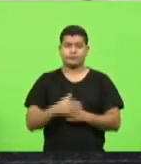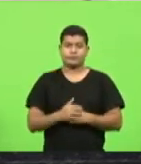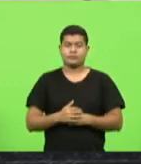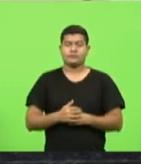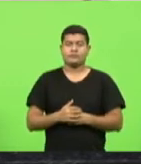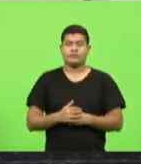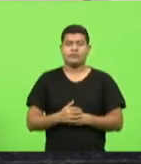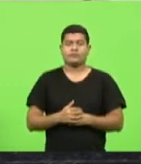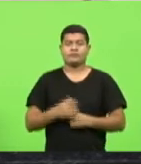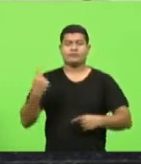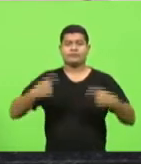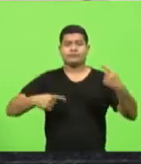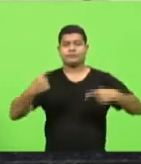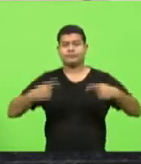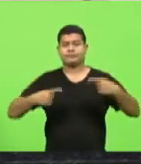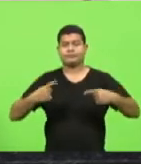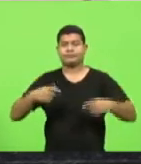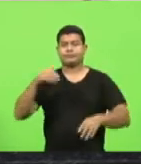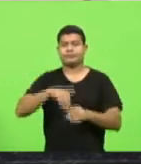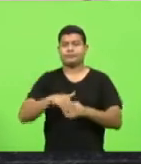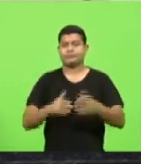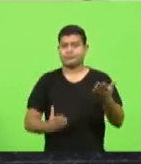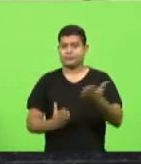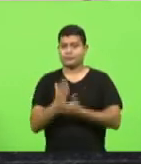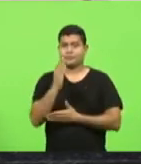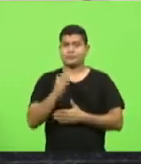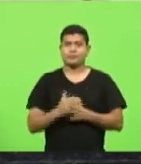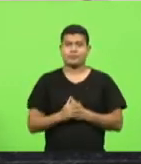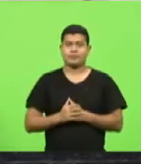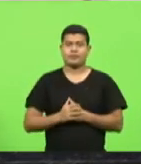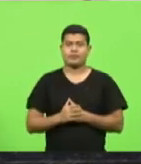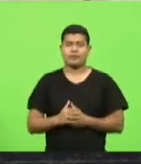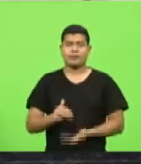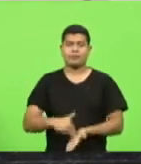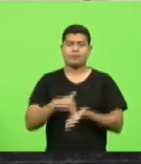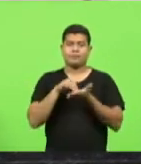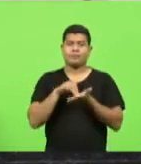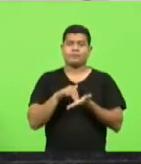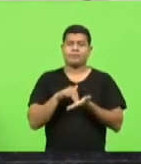em votação aprovado moções